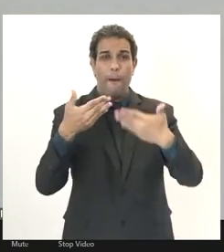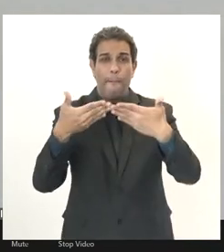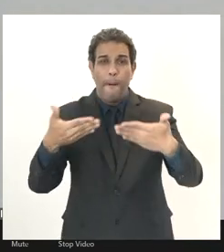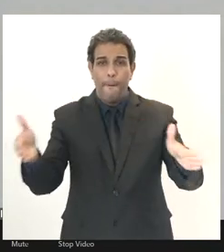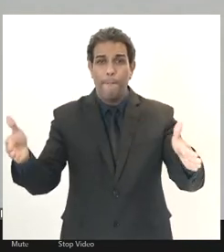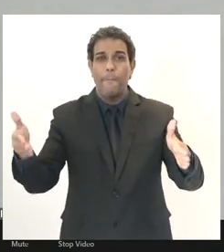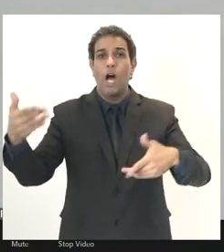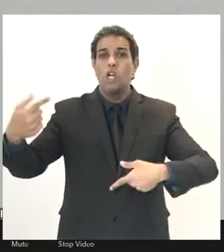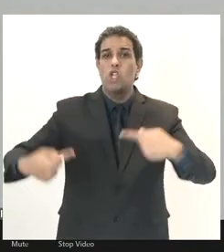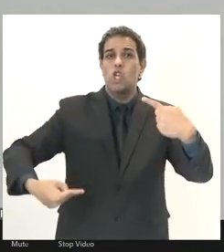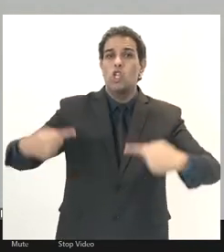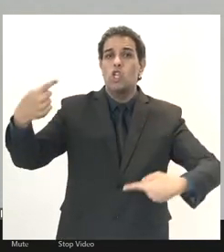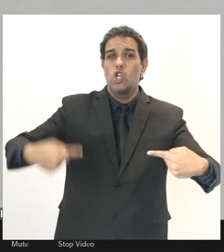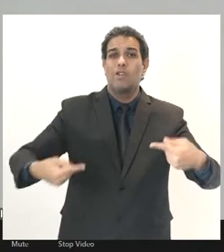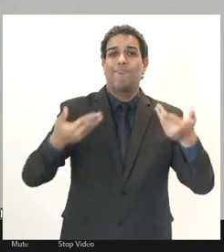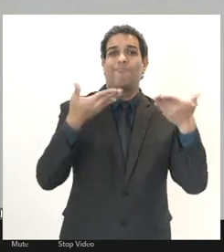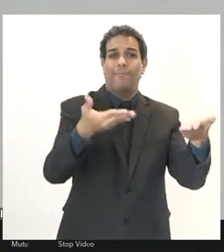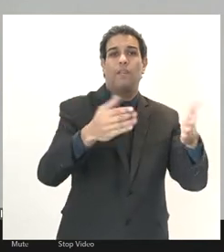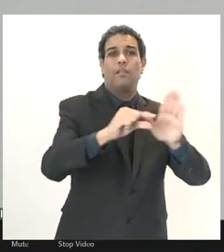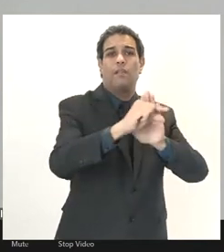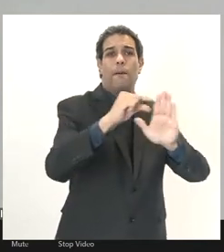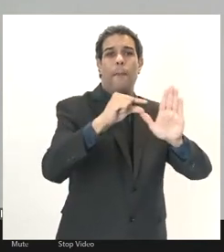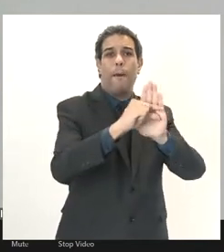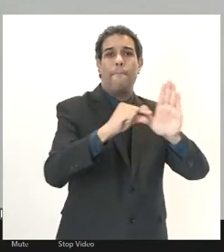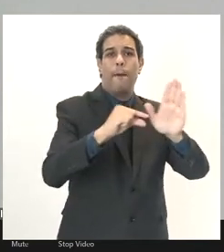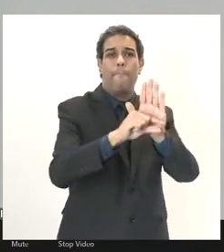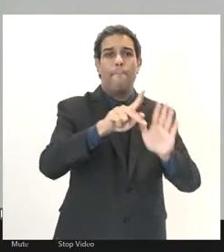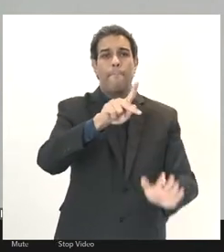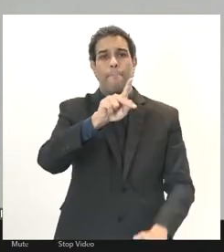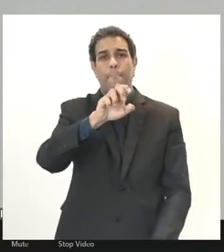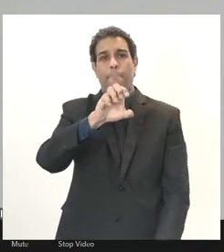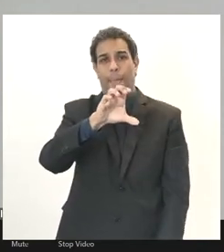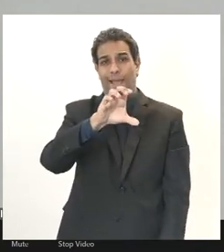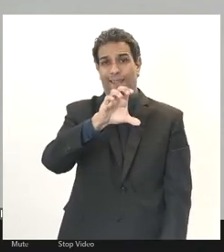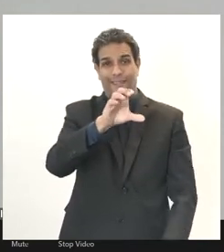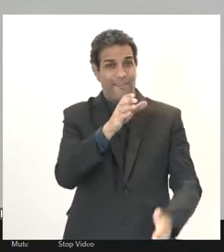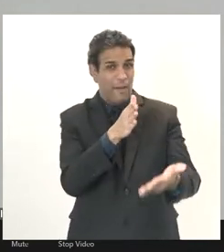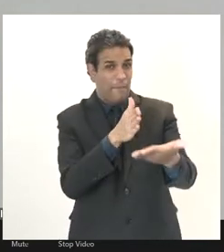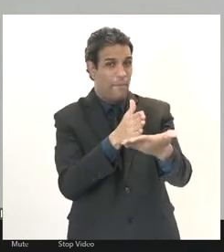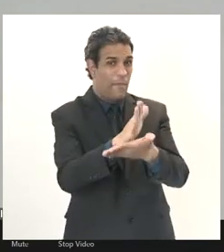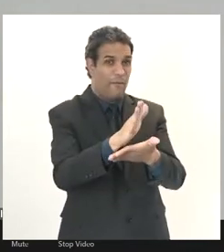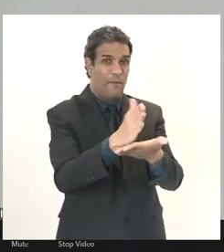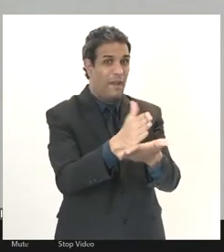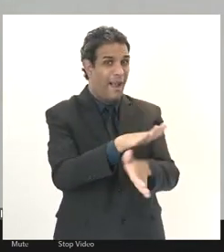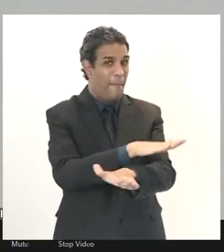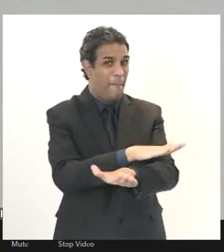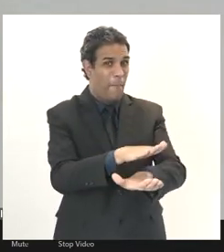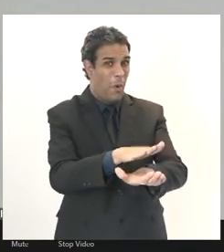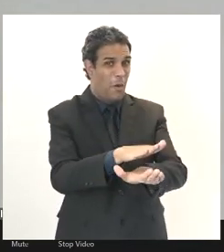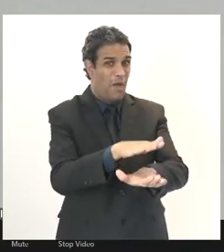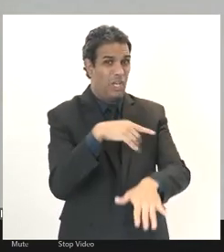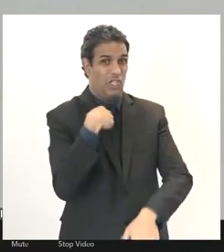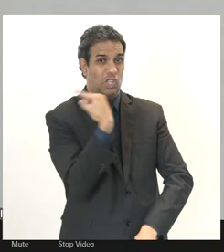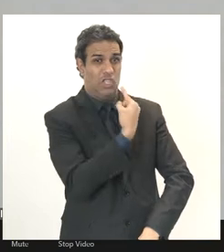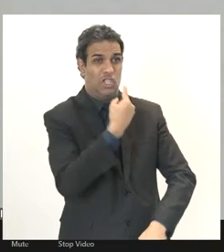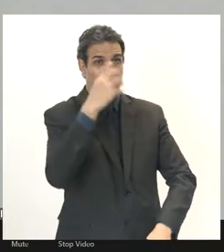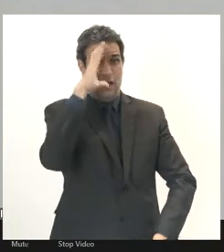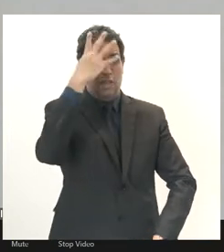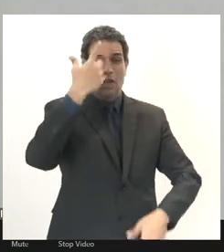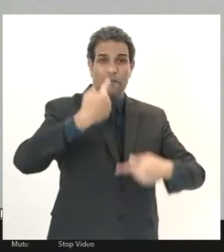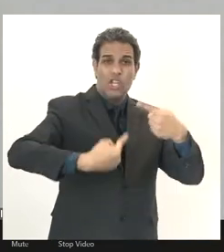para discussão dessa matéria não é possível que isso seja votado dessa forma nós precisamos abrir